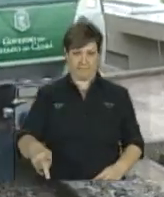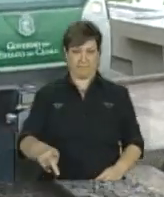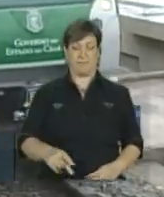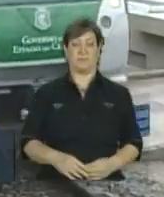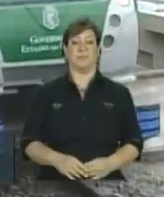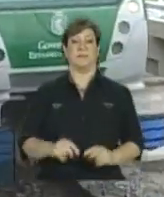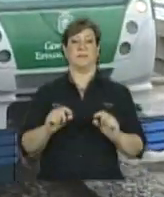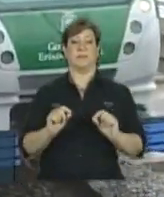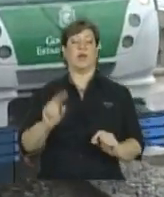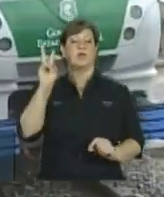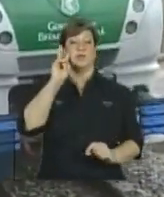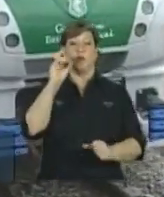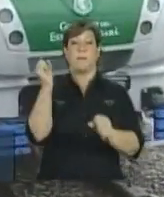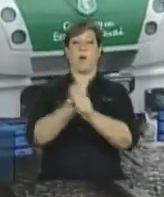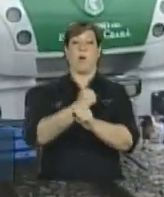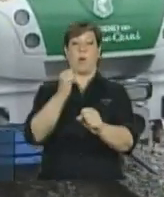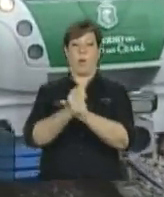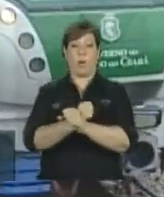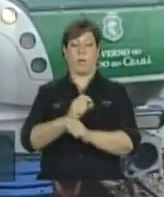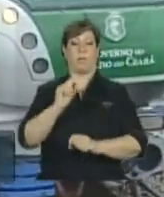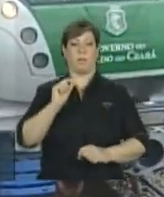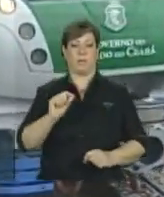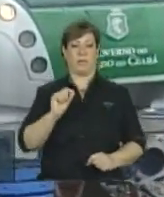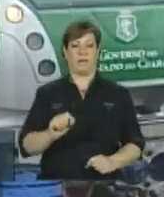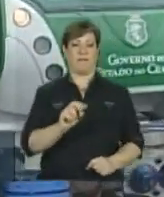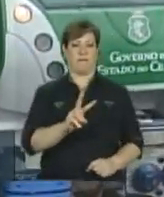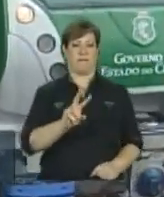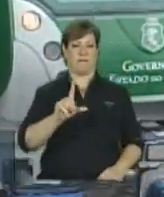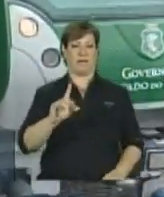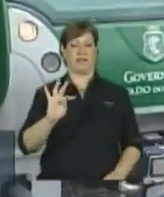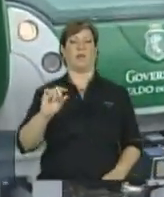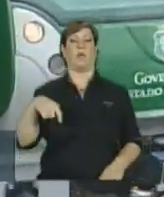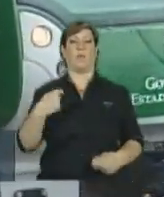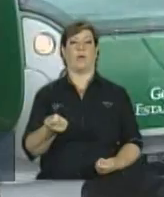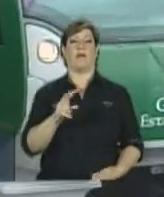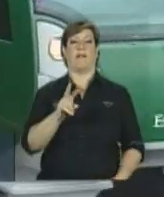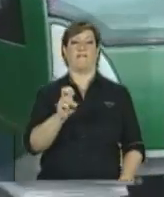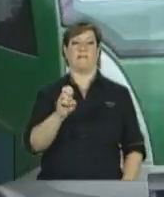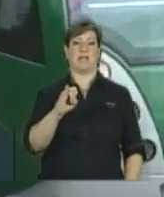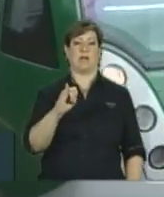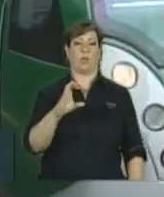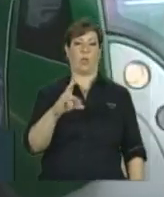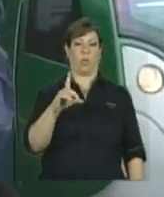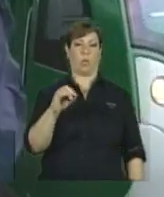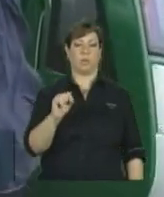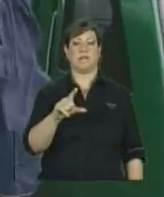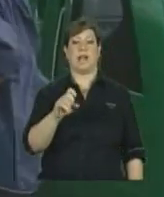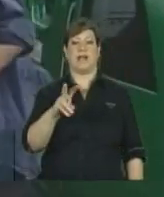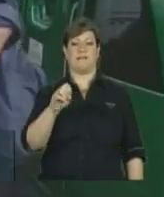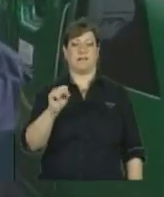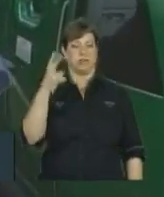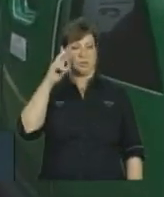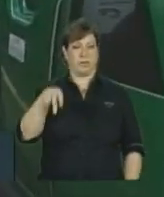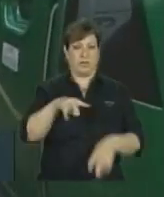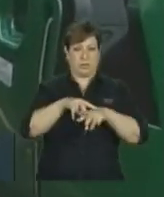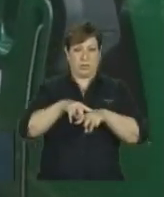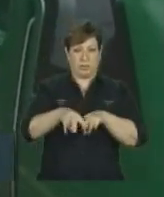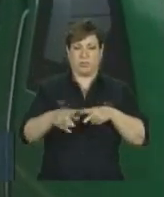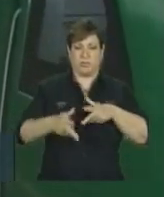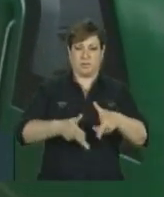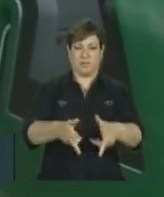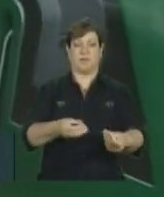no caso das obras do VLT, que são os veículos leves sob trilhos, esse caso específico de